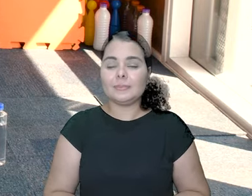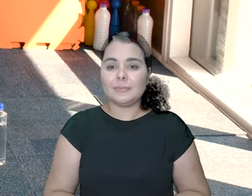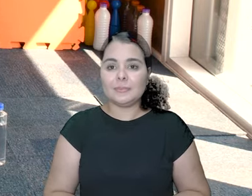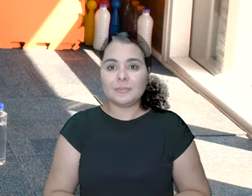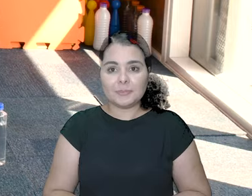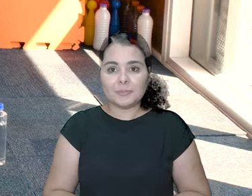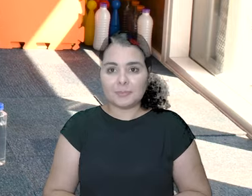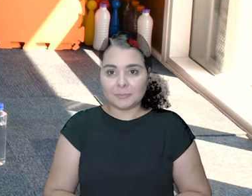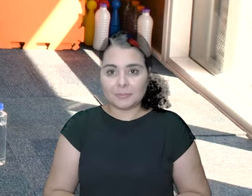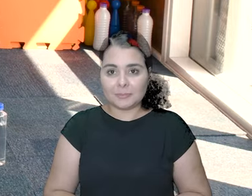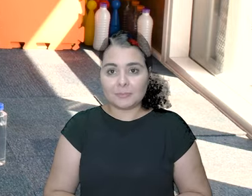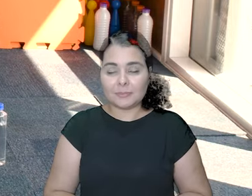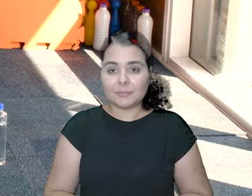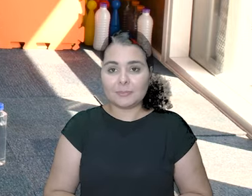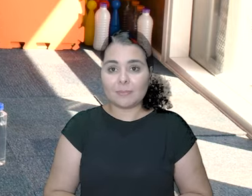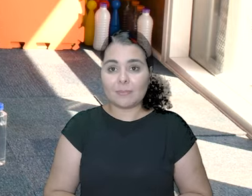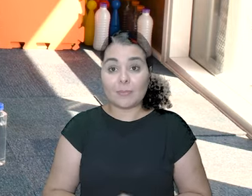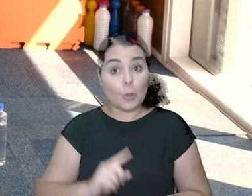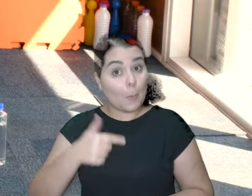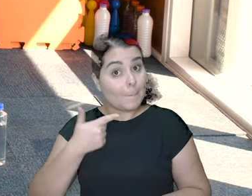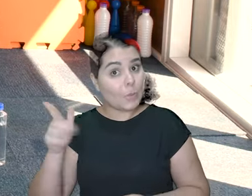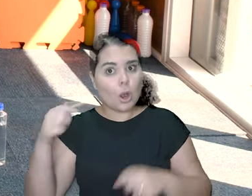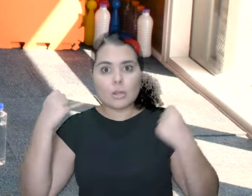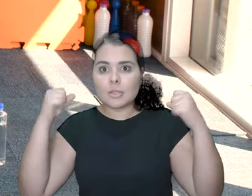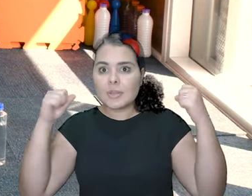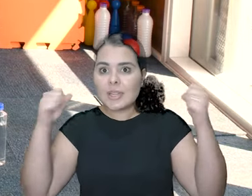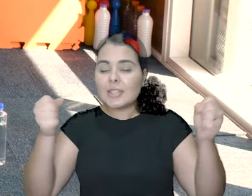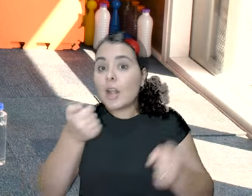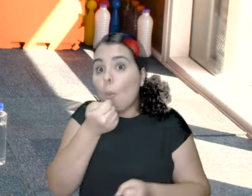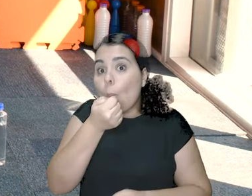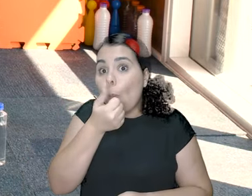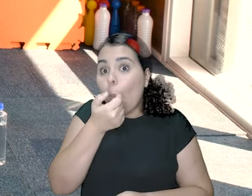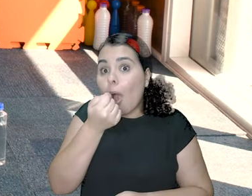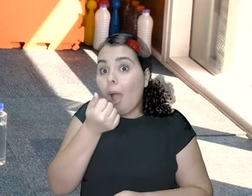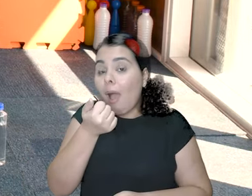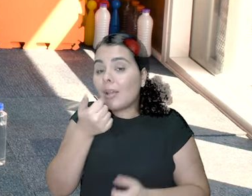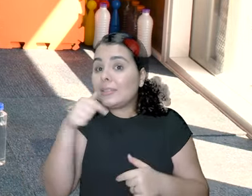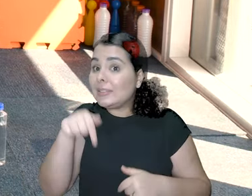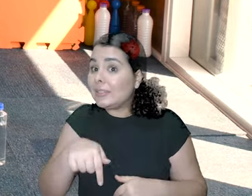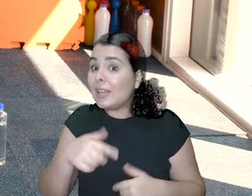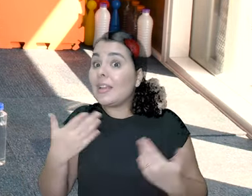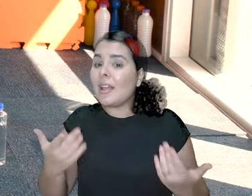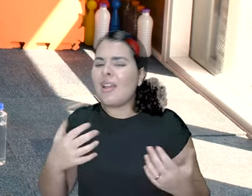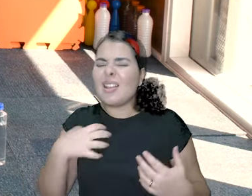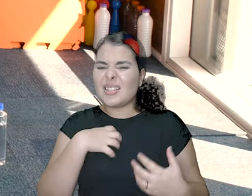Com o tempo. O próximo exercício está chegando.